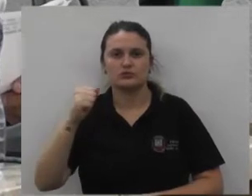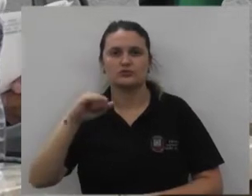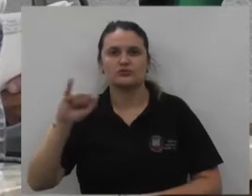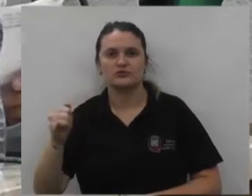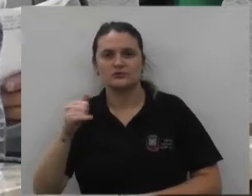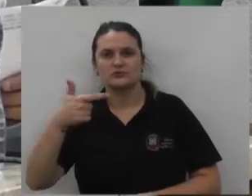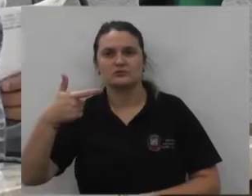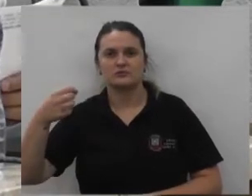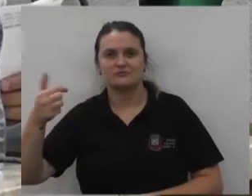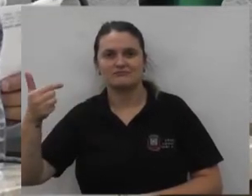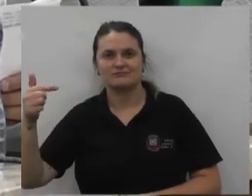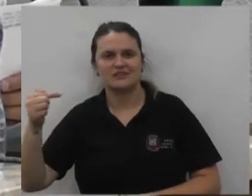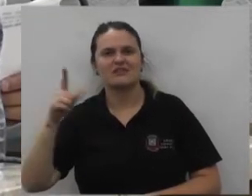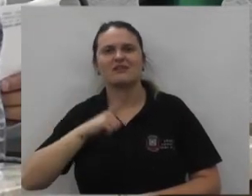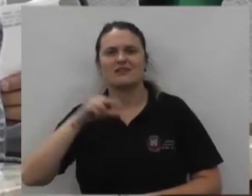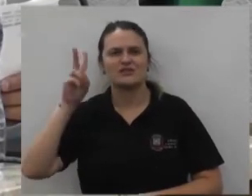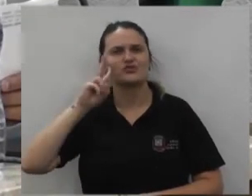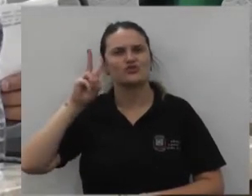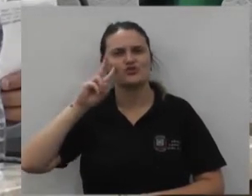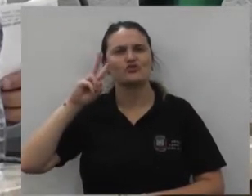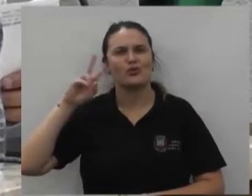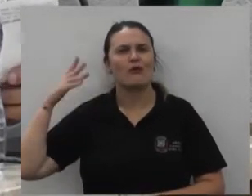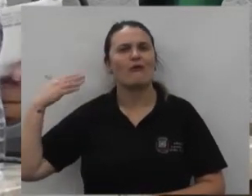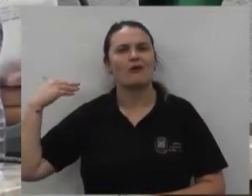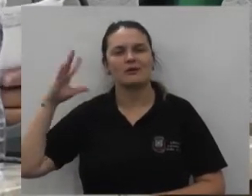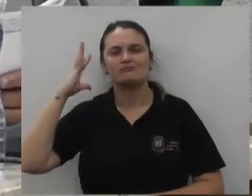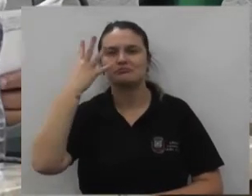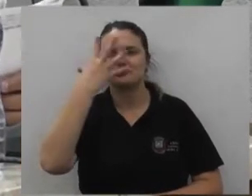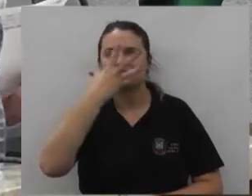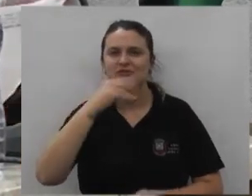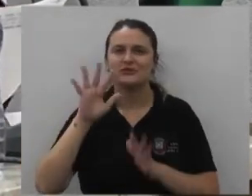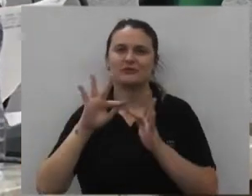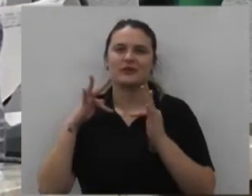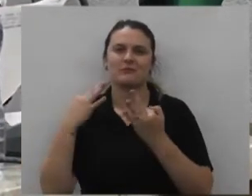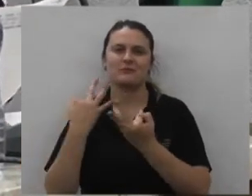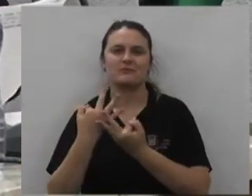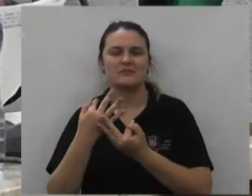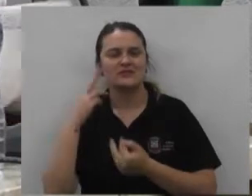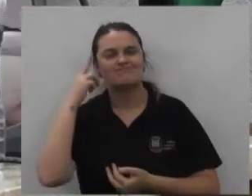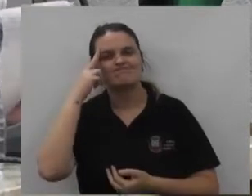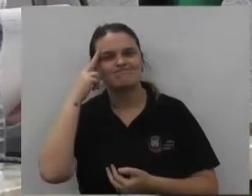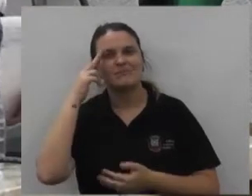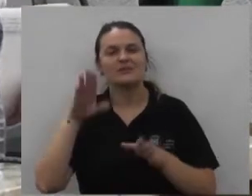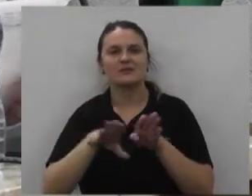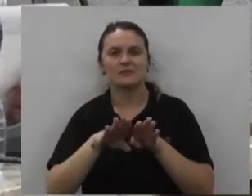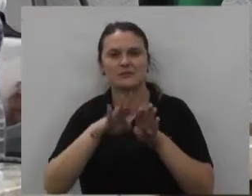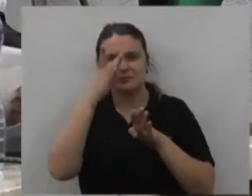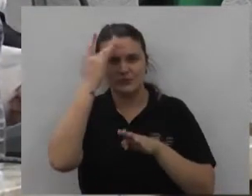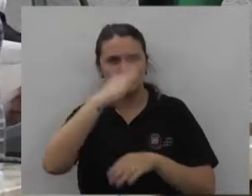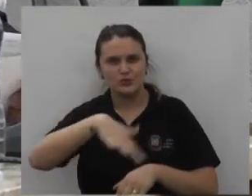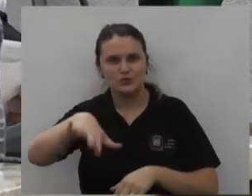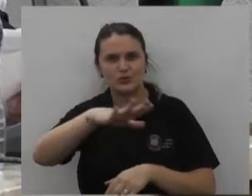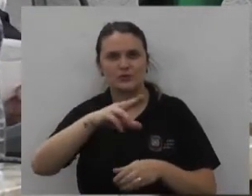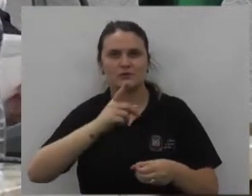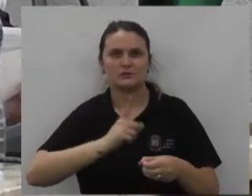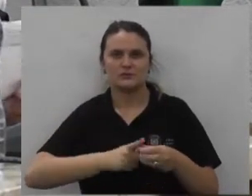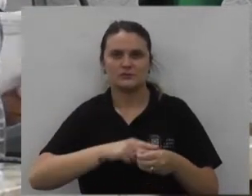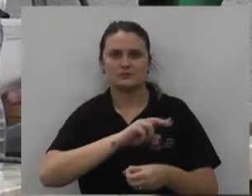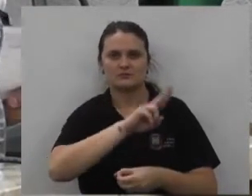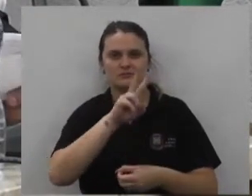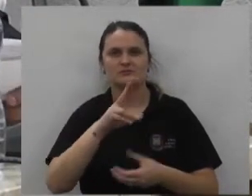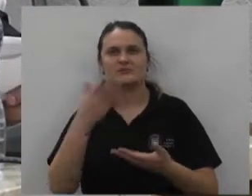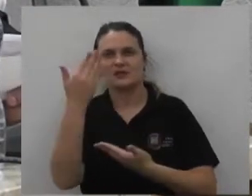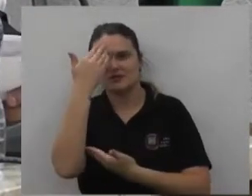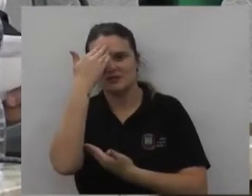2017 e deixou um legado muito bonito para os seus familiares e também para todos os munícipes de União da Vitória então quero